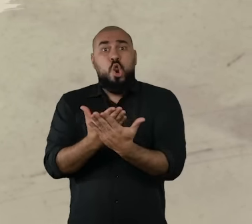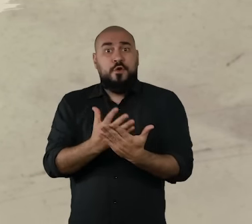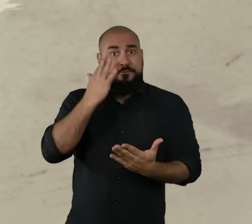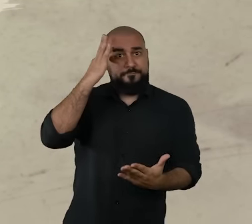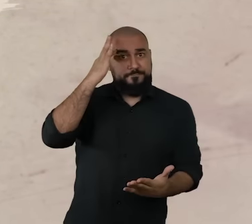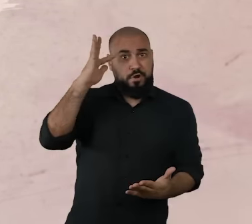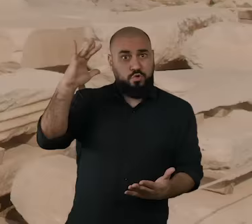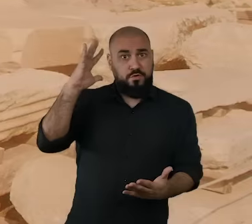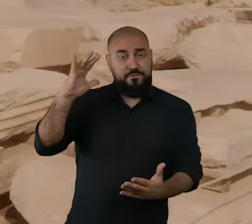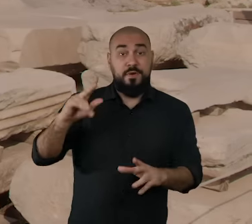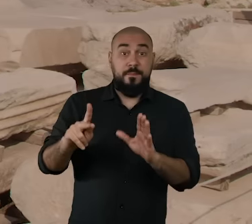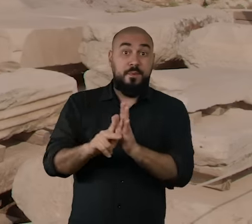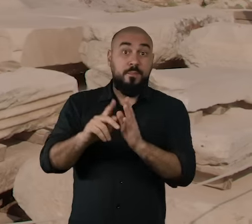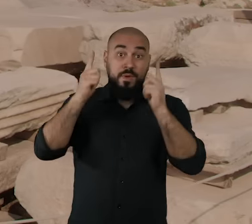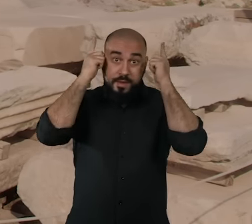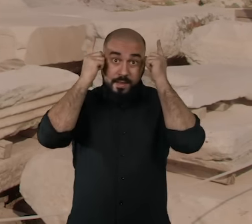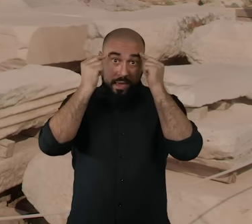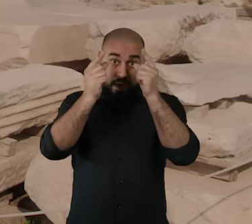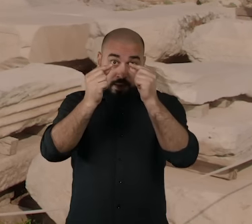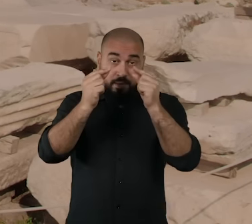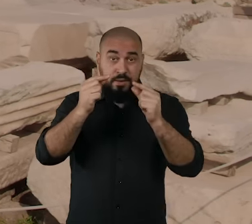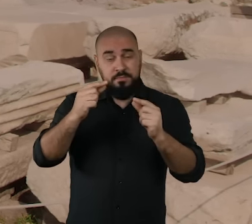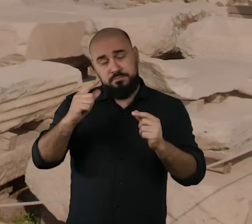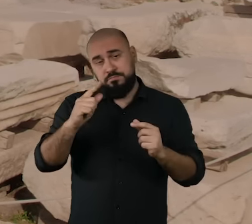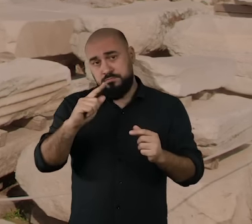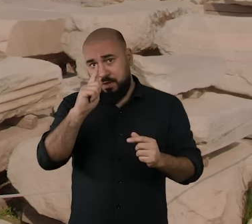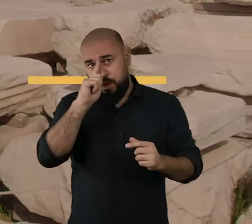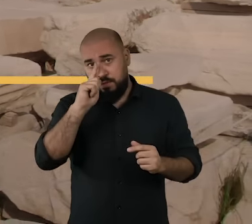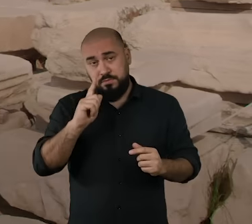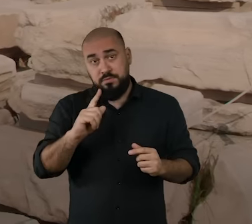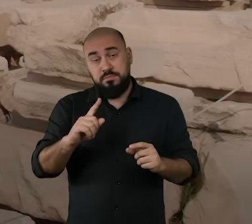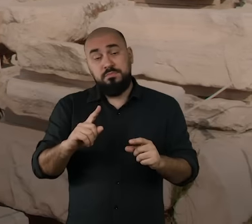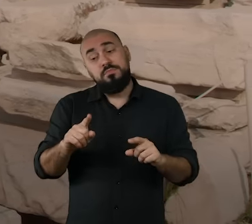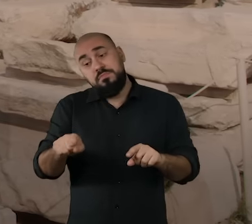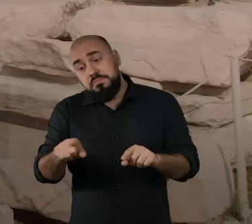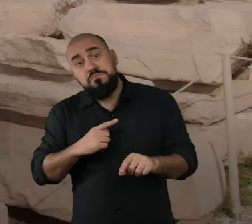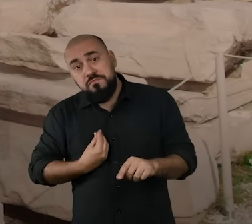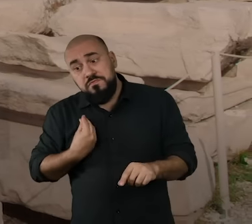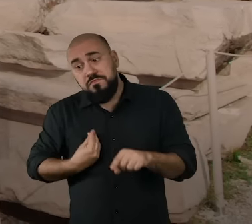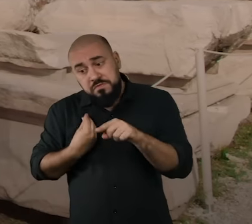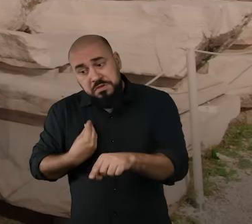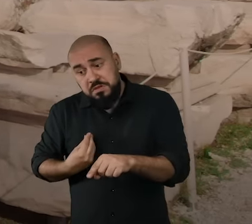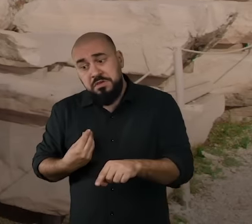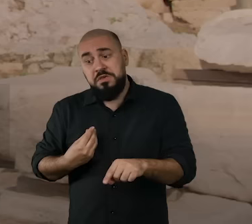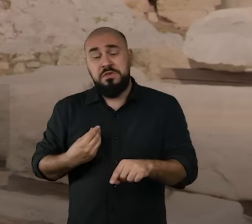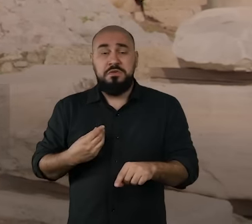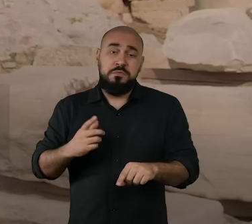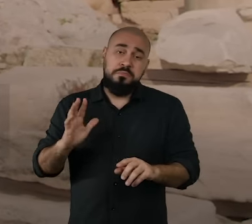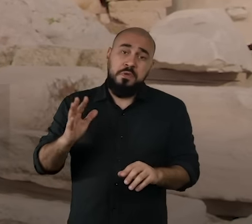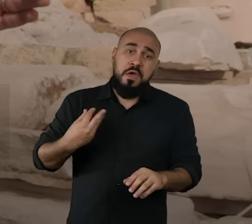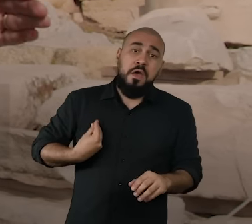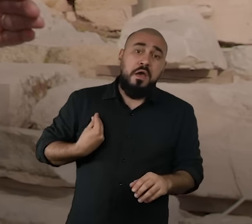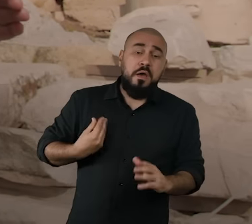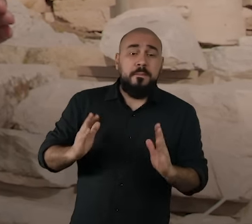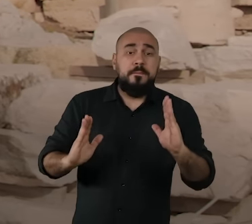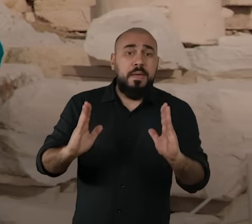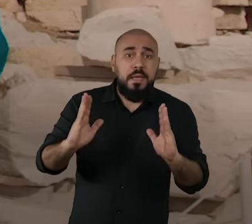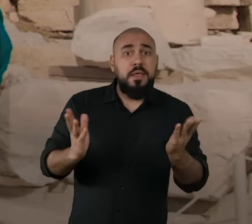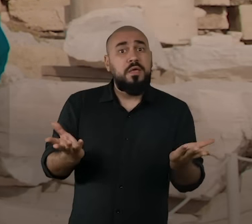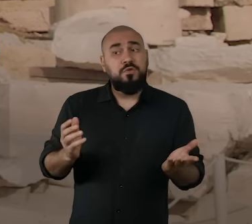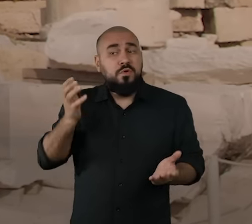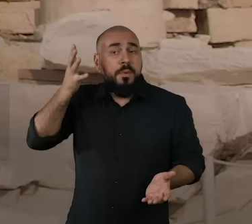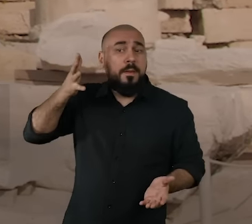da filosofia grega, tiveram aqui a sua ascensão, ou pelo menos um capítulo importante da sua vida. A fundação de